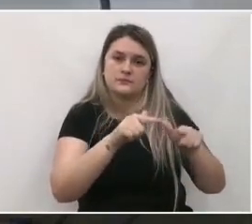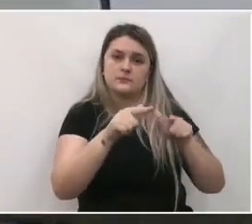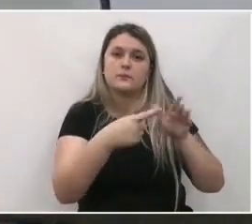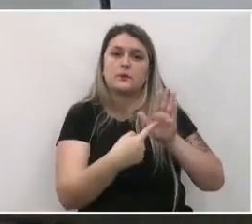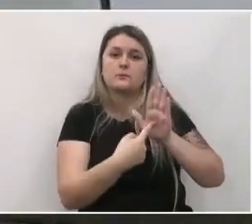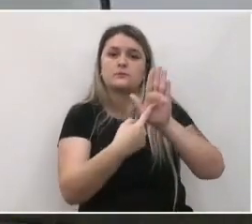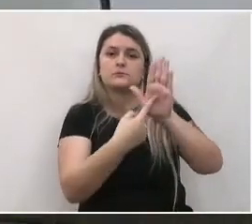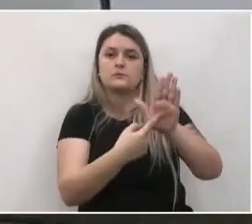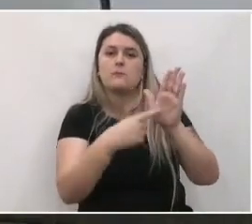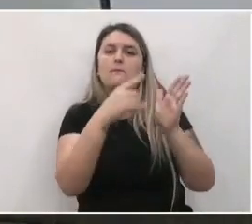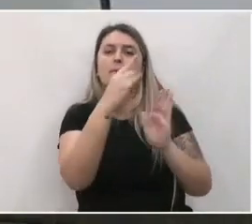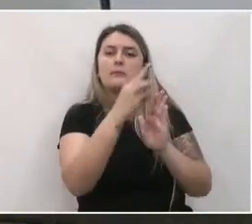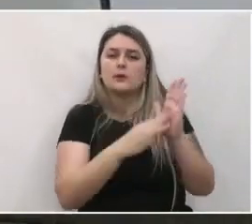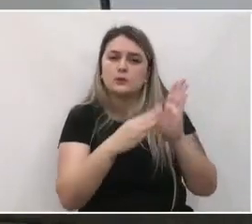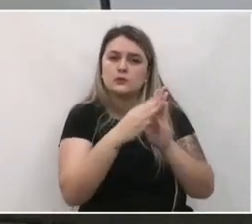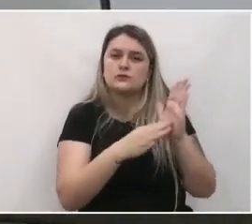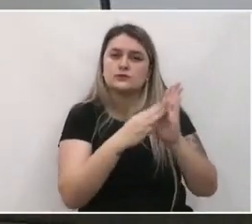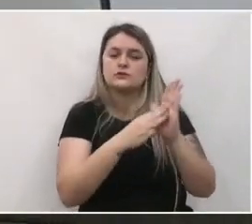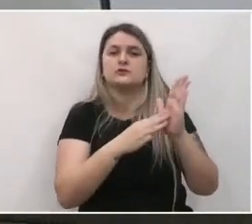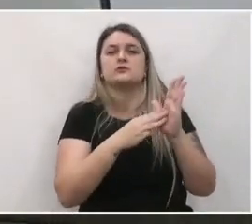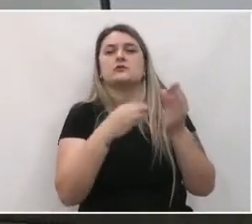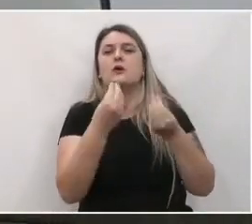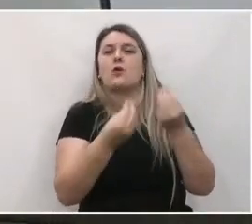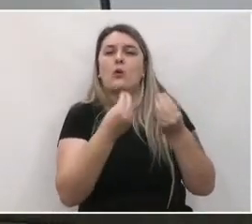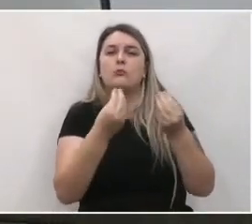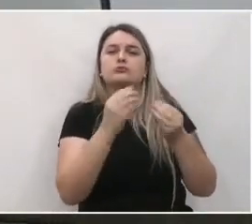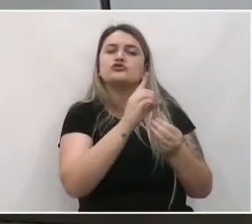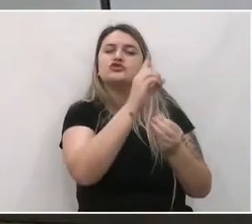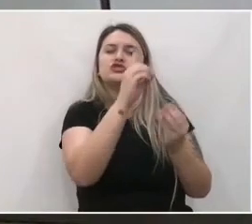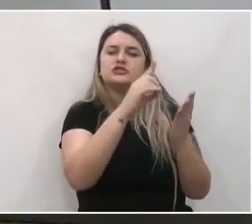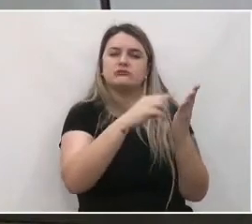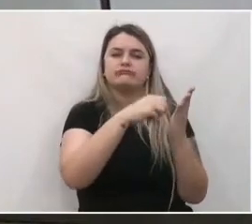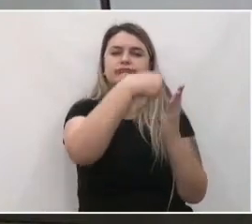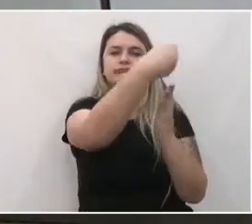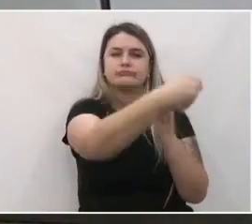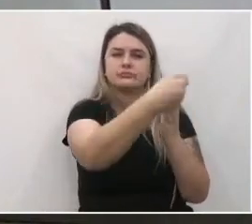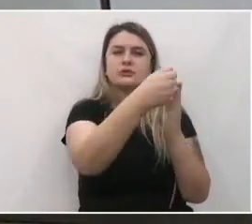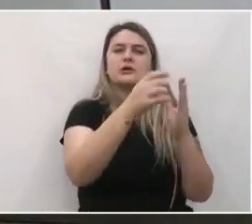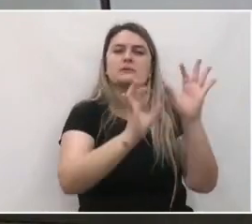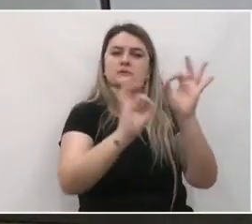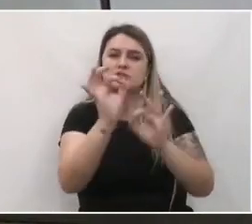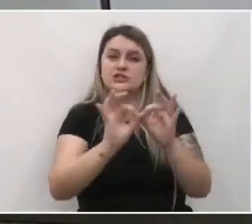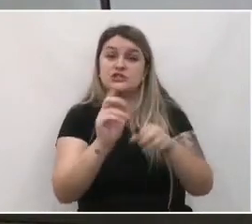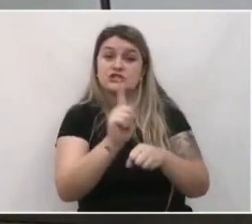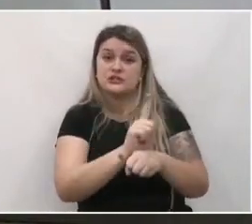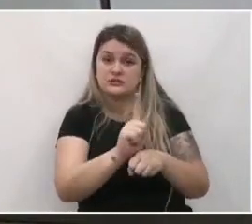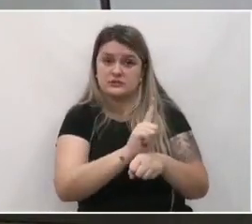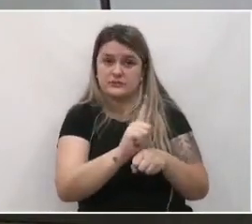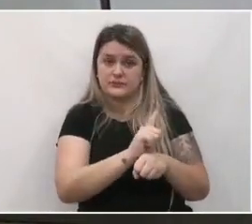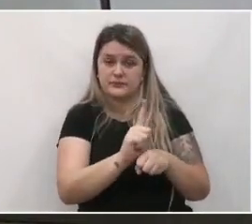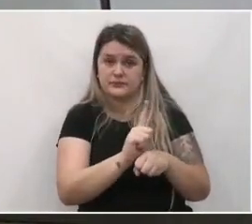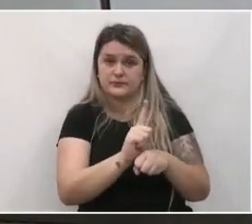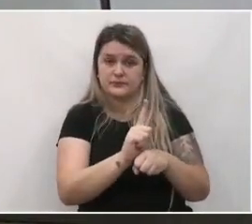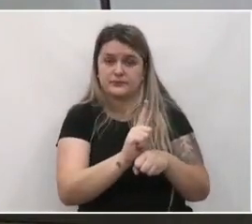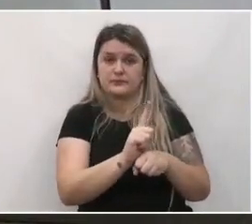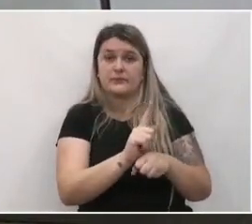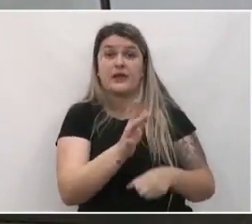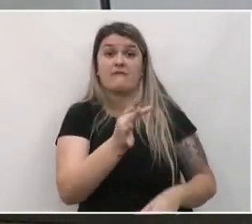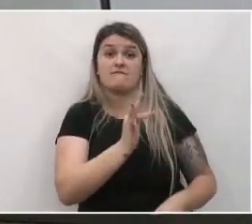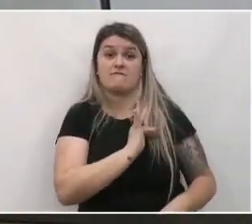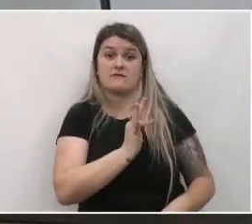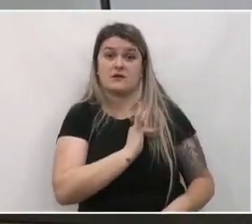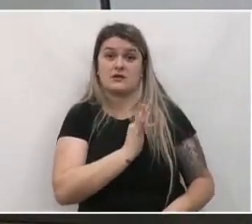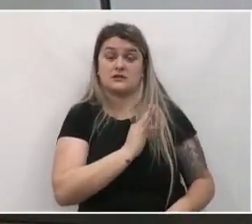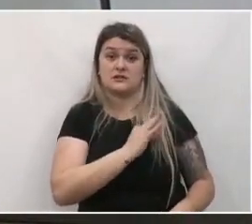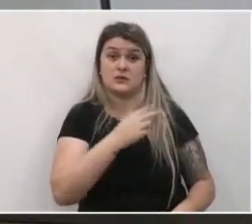apresentação da metodologia, definição de cronograma e do planejamento e gestão. A fase seguinte,